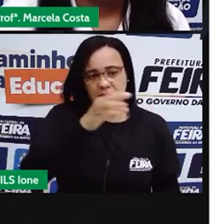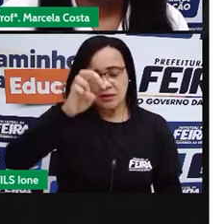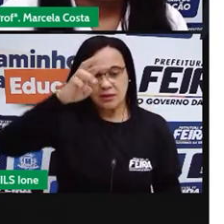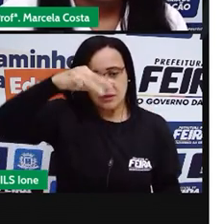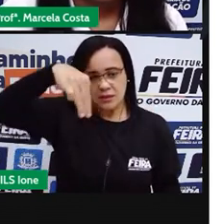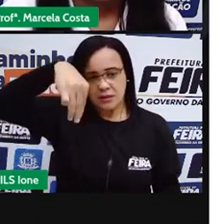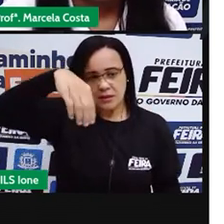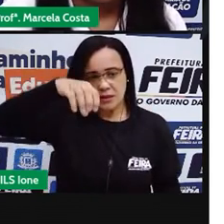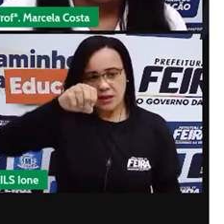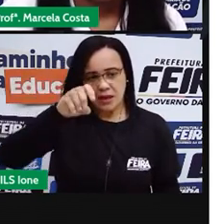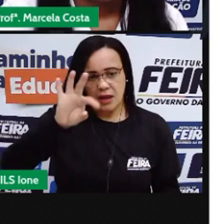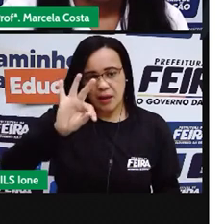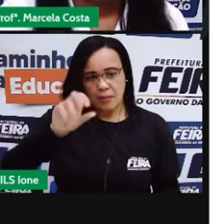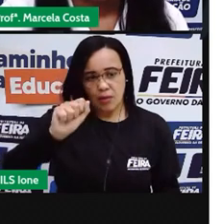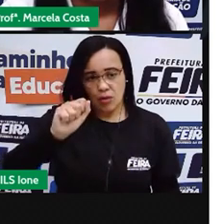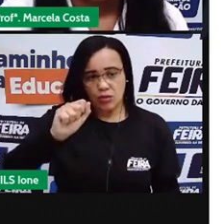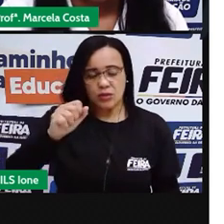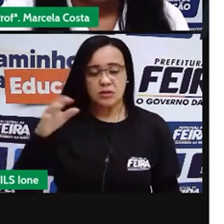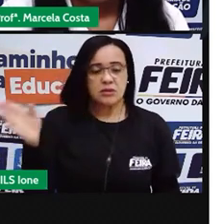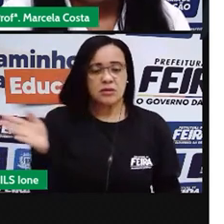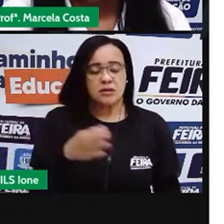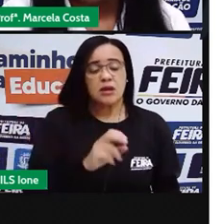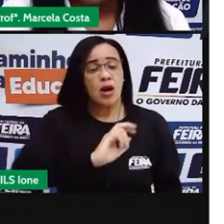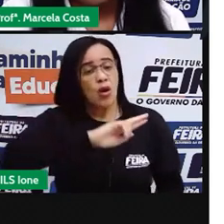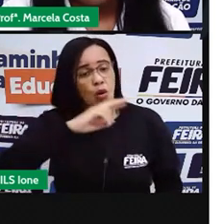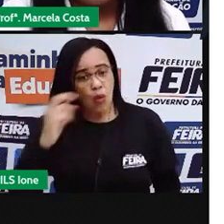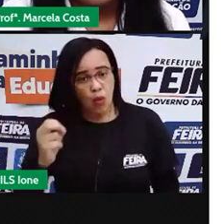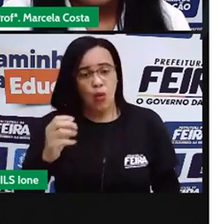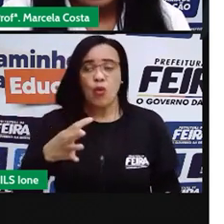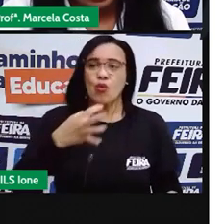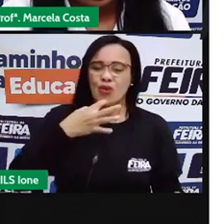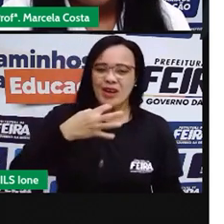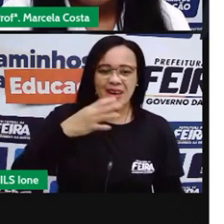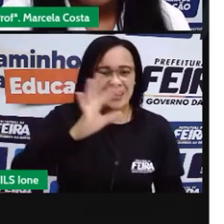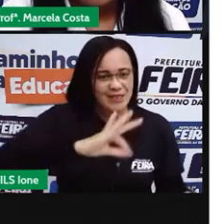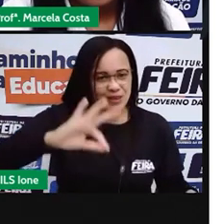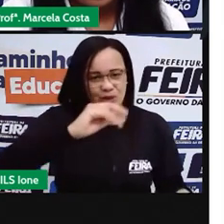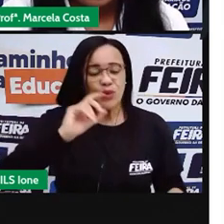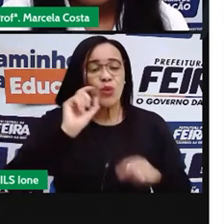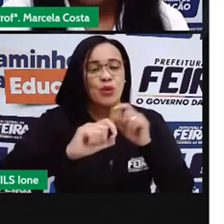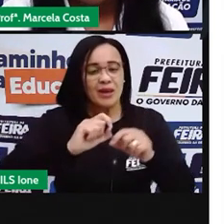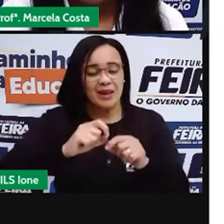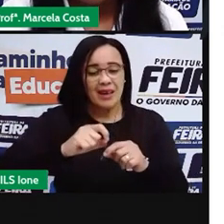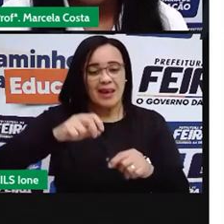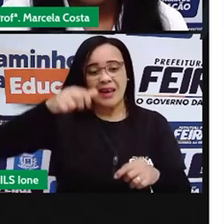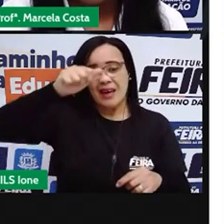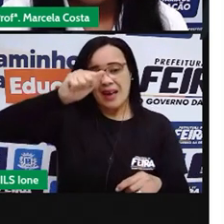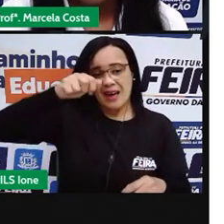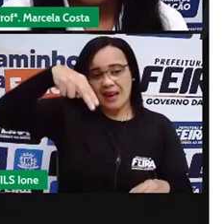ali a região central do município da cidade. Certo?